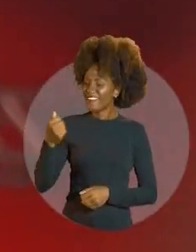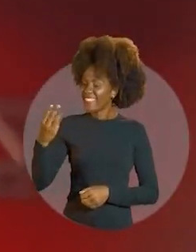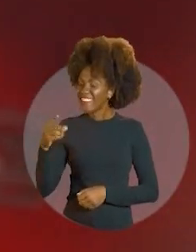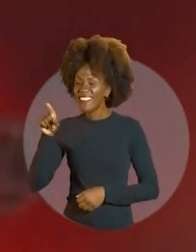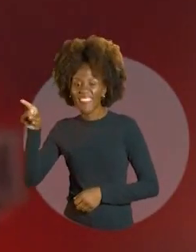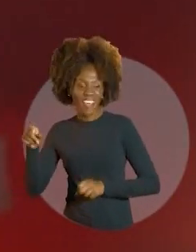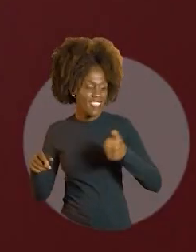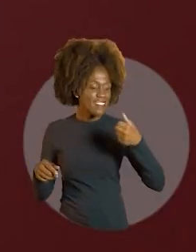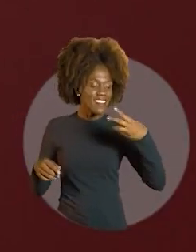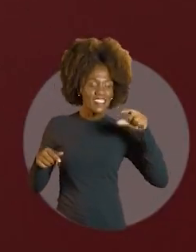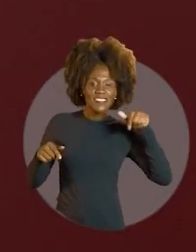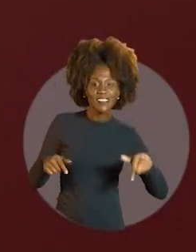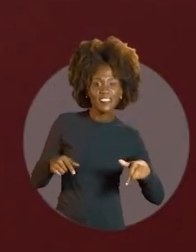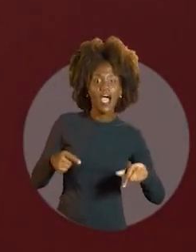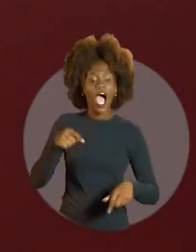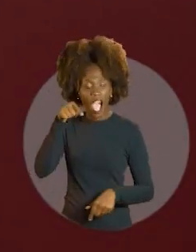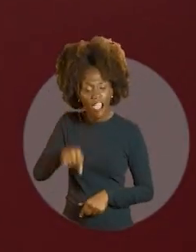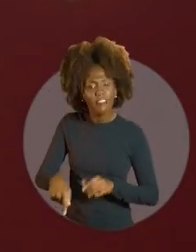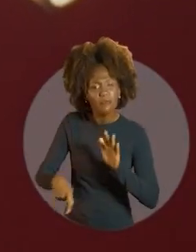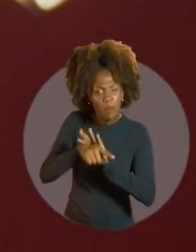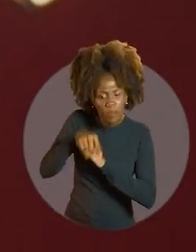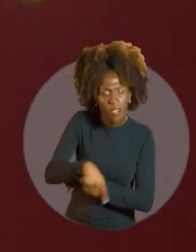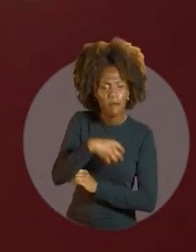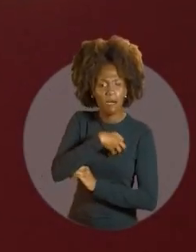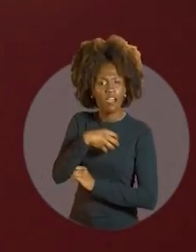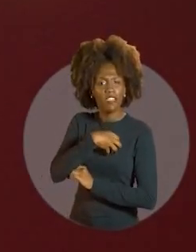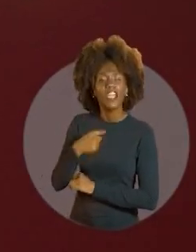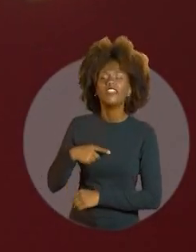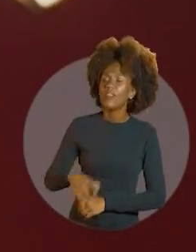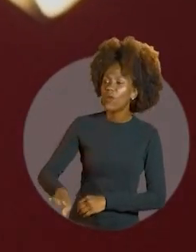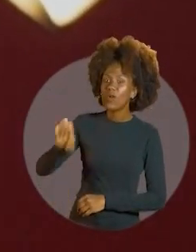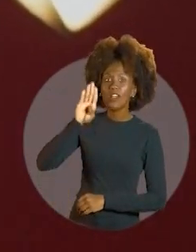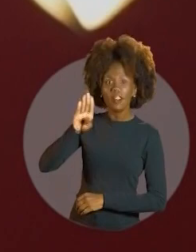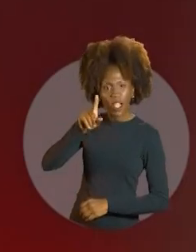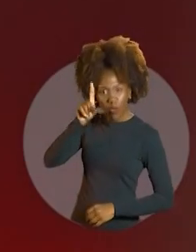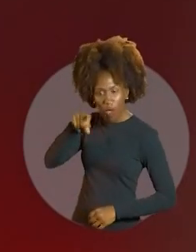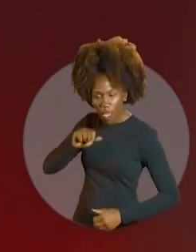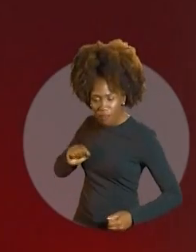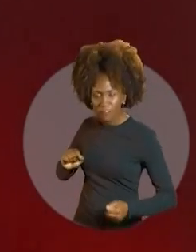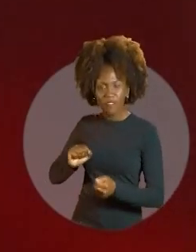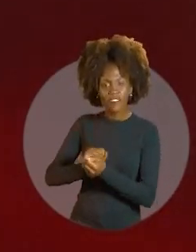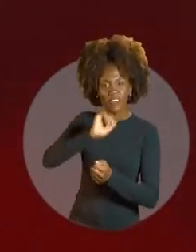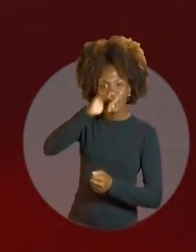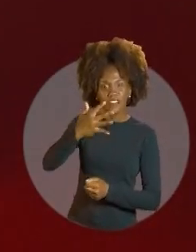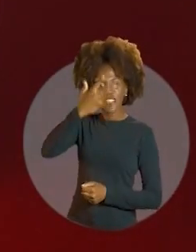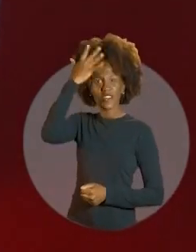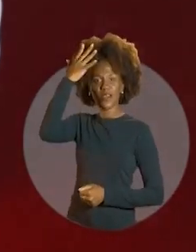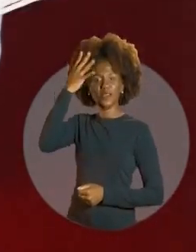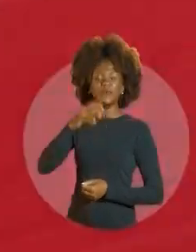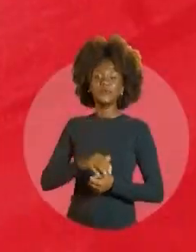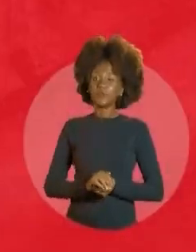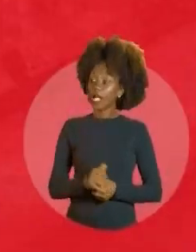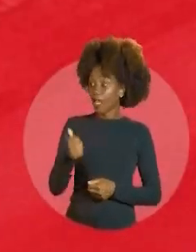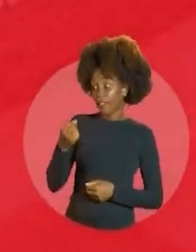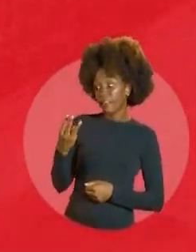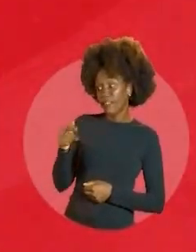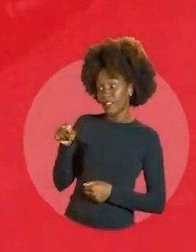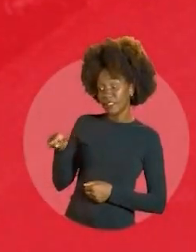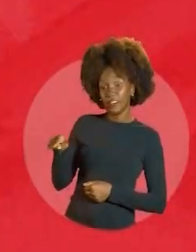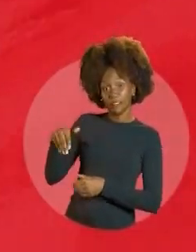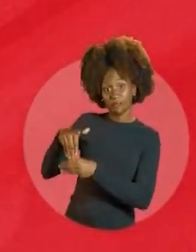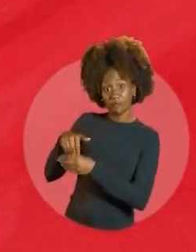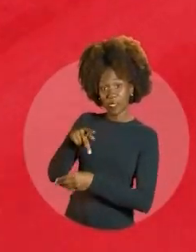Aqui na Bahia, eu tenho o candidato. E é o companheiro Jerônimo o meu candidato. É 13 lá,